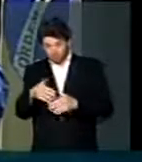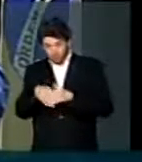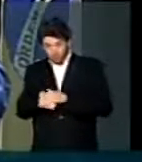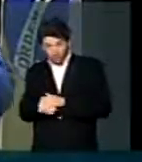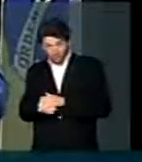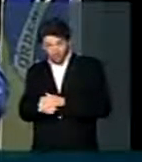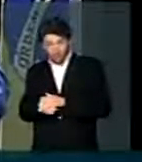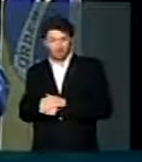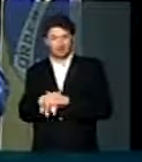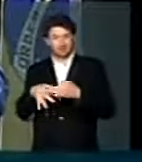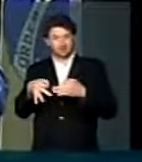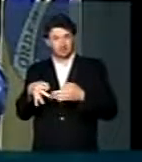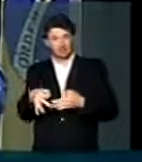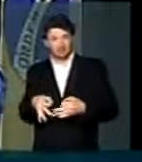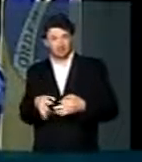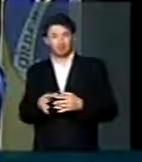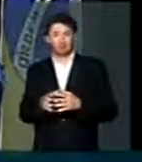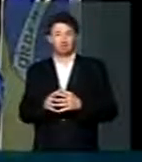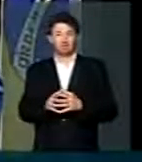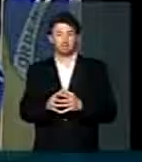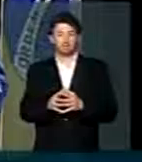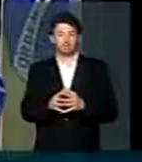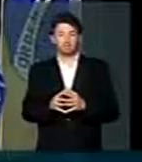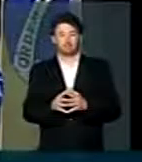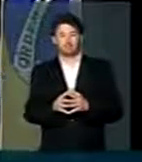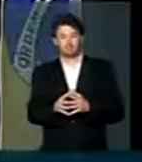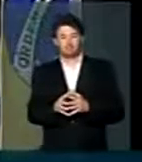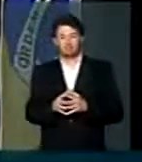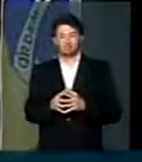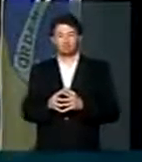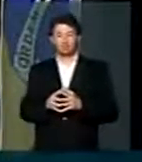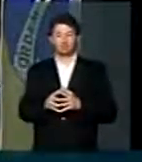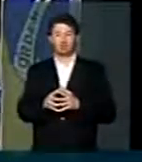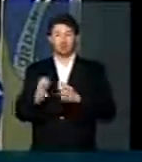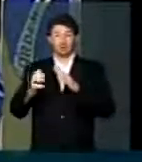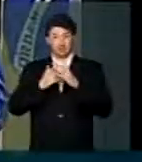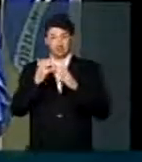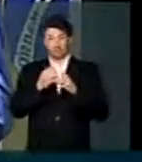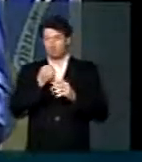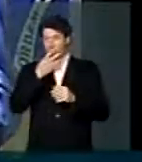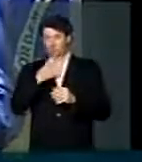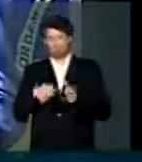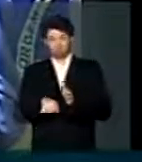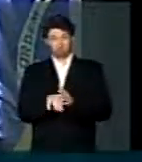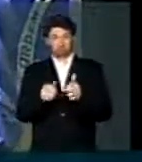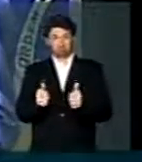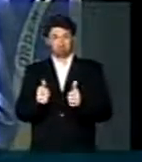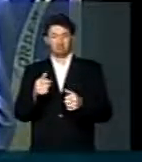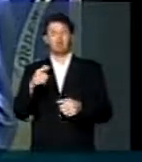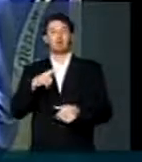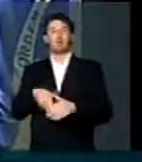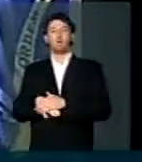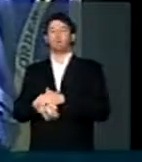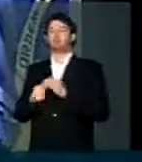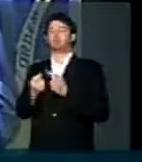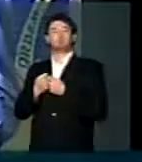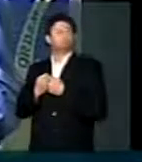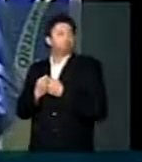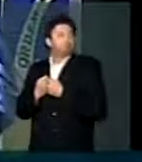estradas, PPPs. Ora, num momento como esse, quem vai fazer PPP,